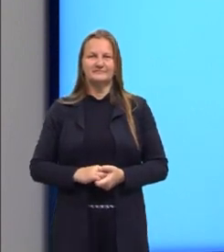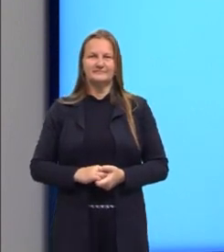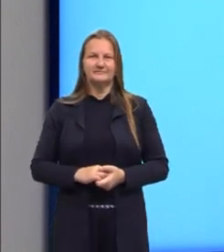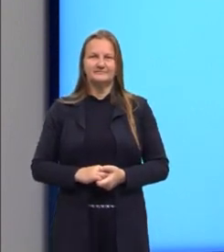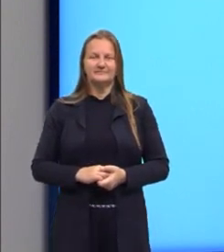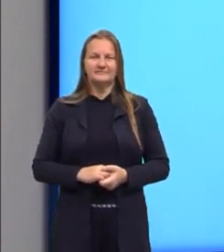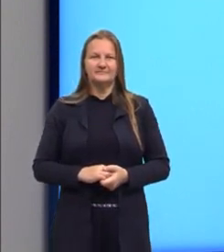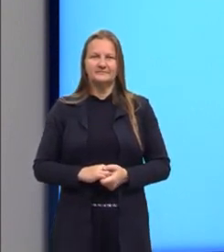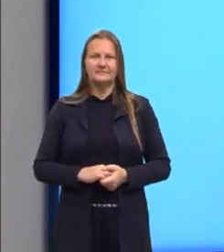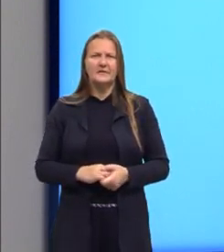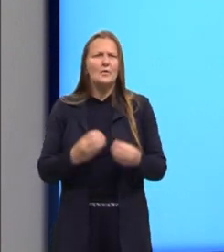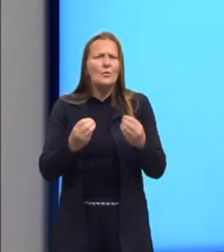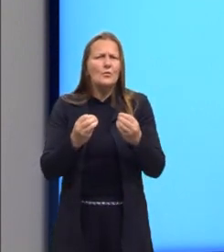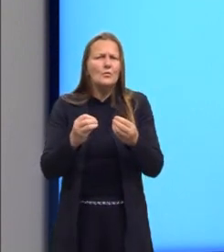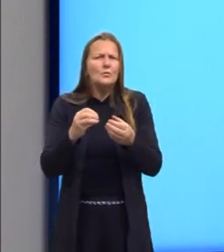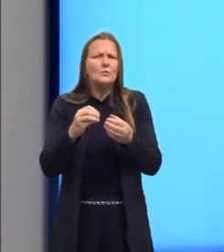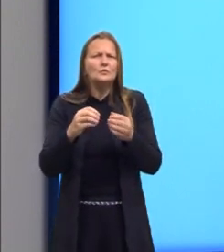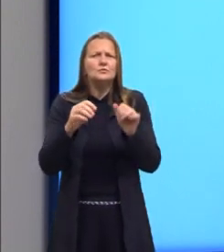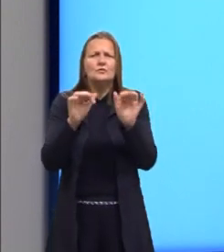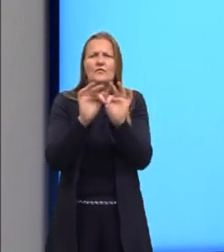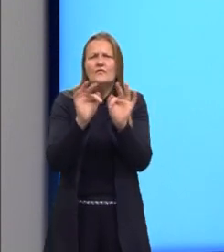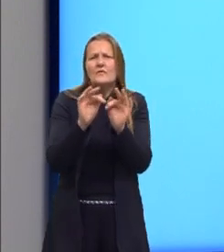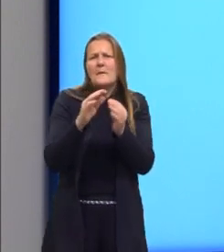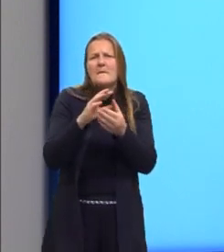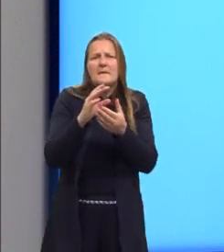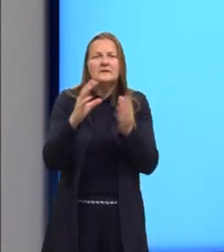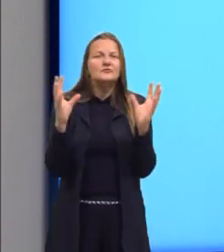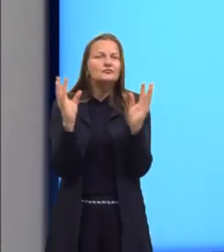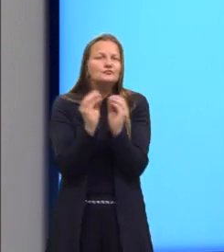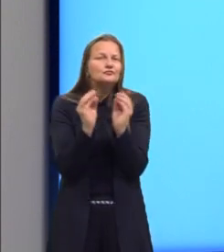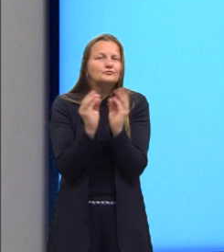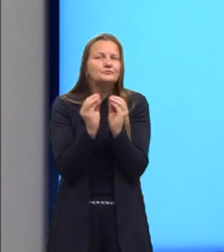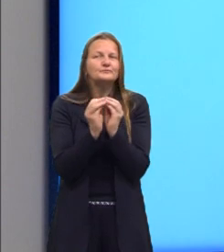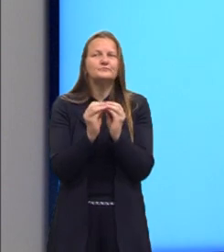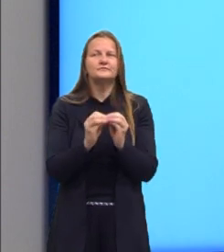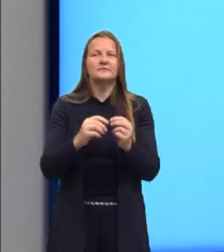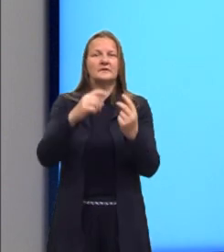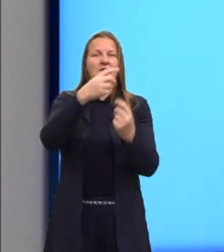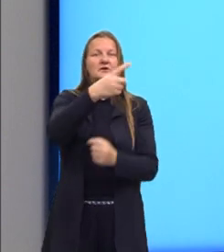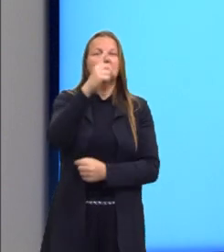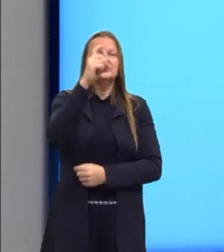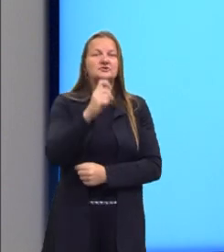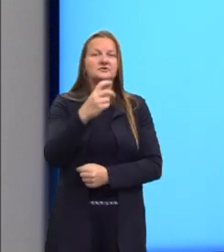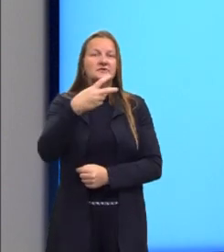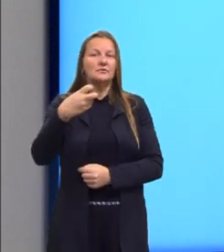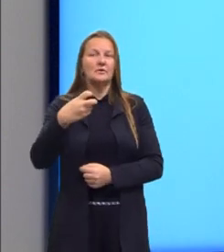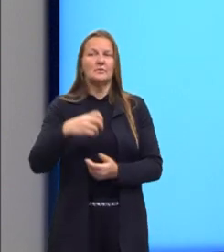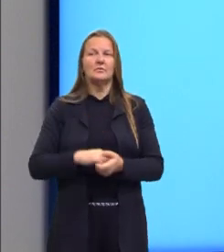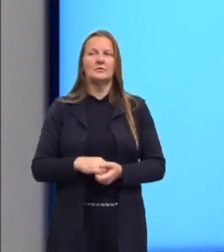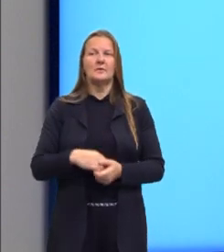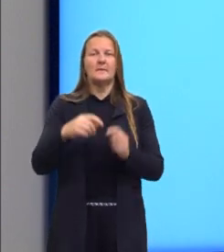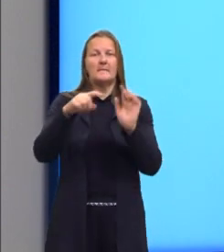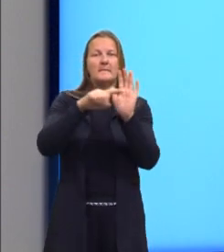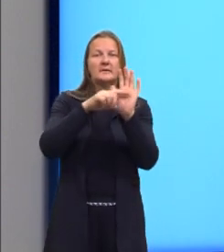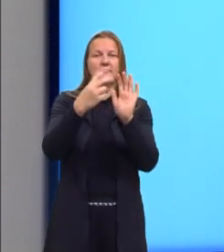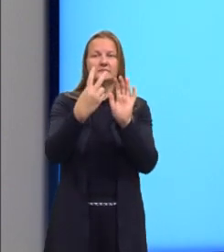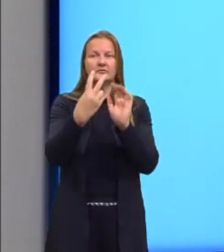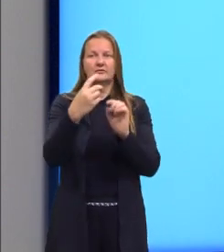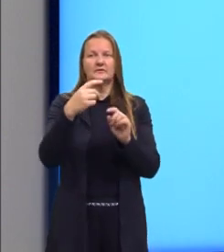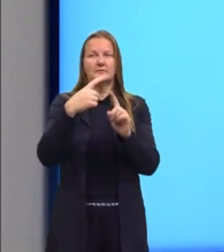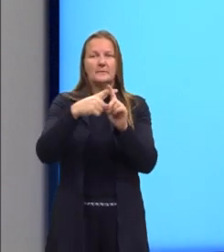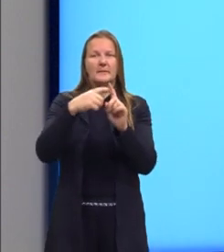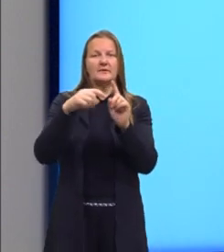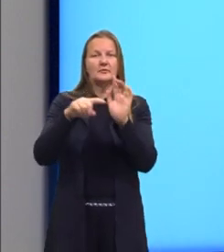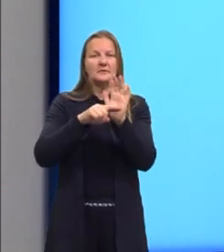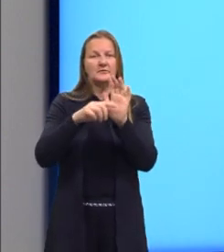Então, a fórmula mais resumidinha que nós chegamos é x é igual a menos 2, mais